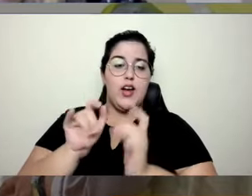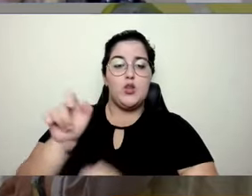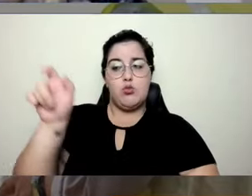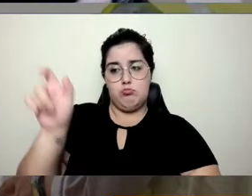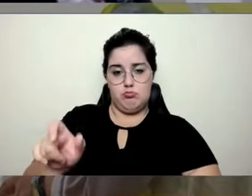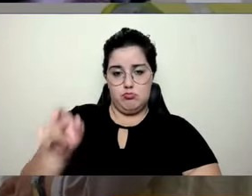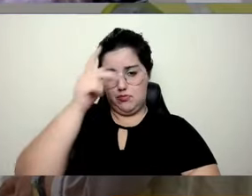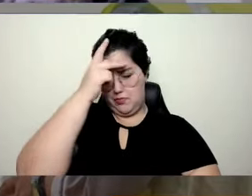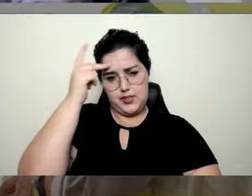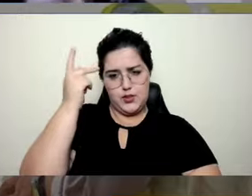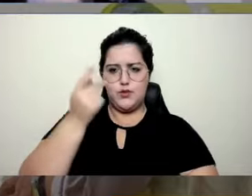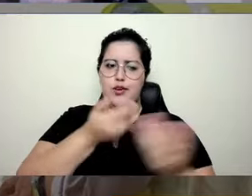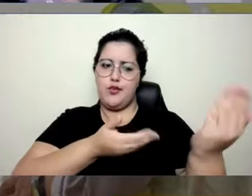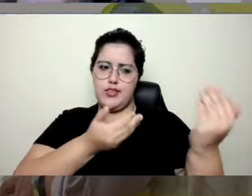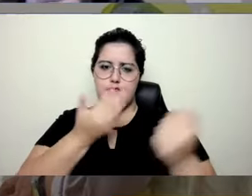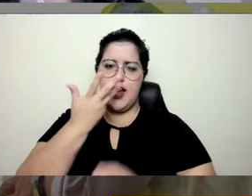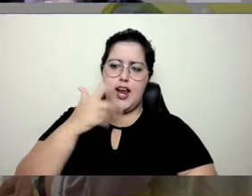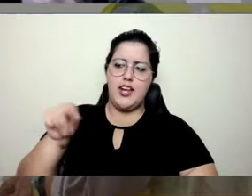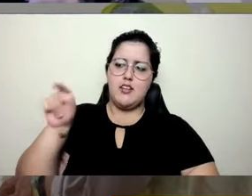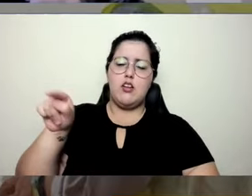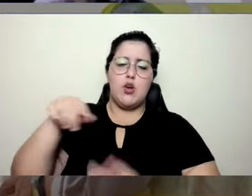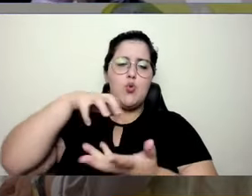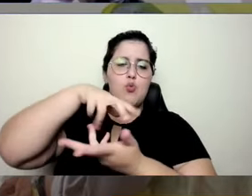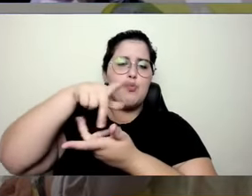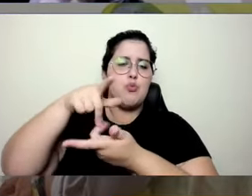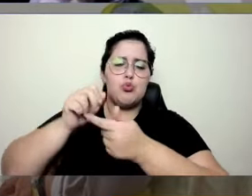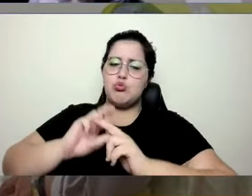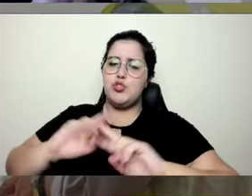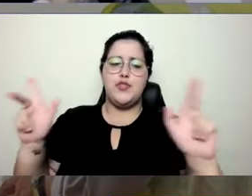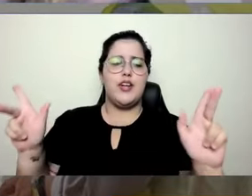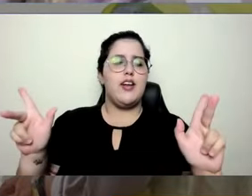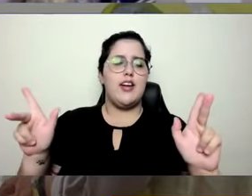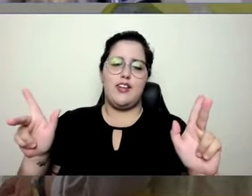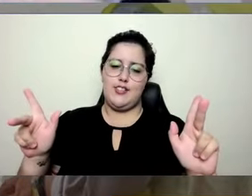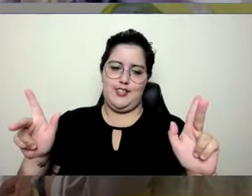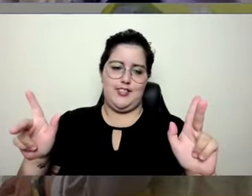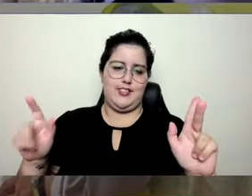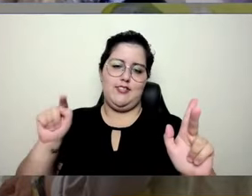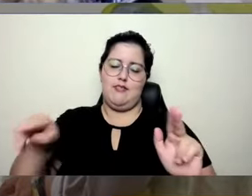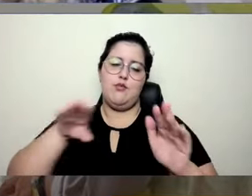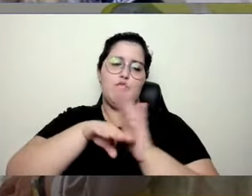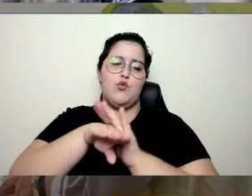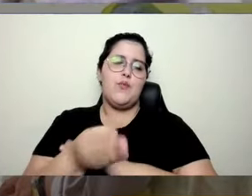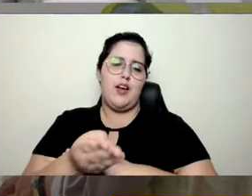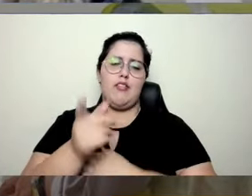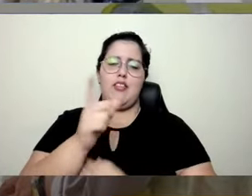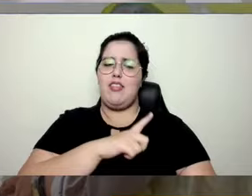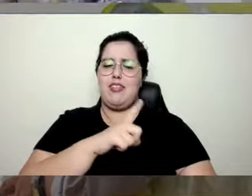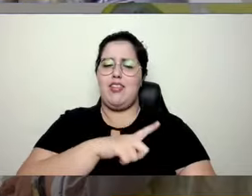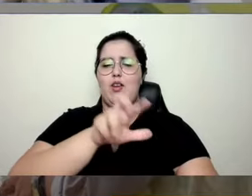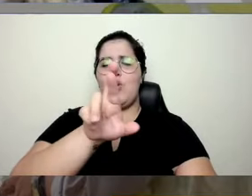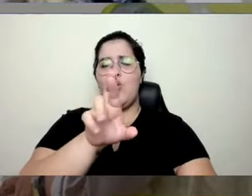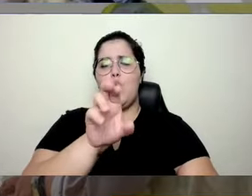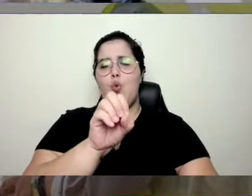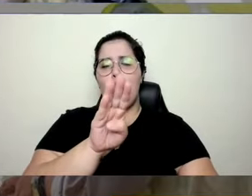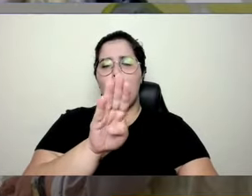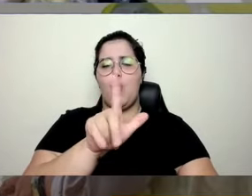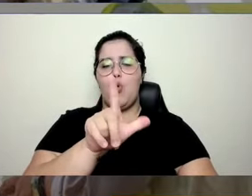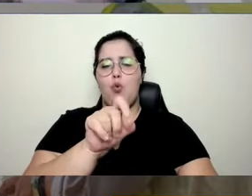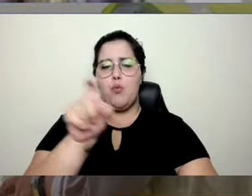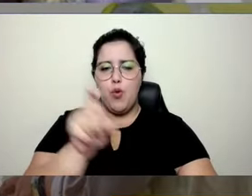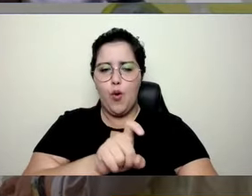estão em universos digitais tridimensionais. Tem o Roblox, Minecraft,